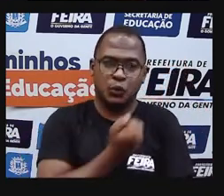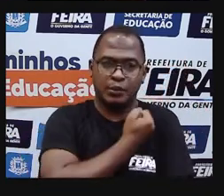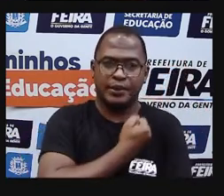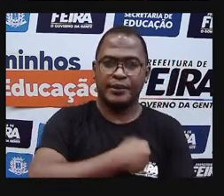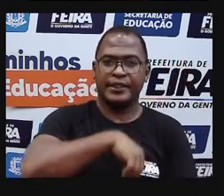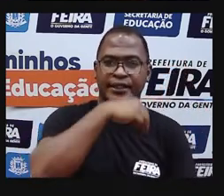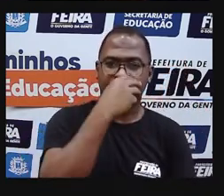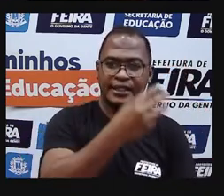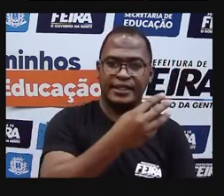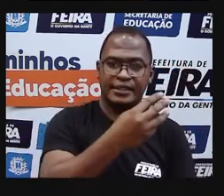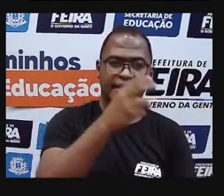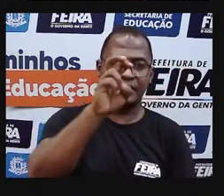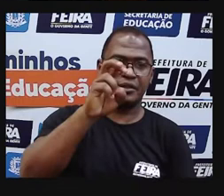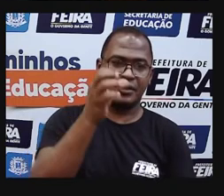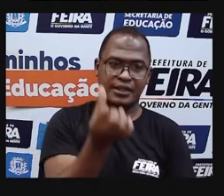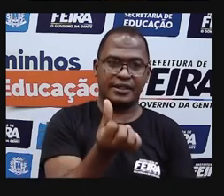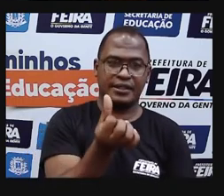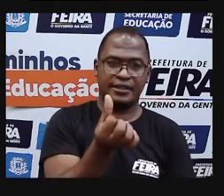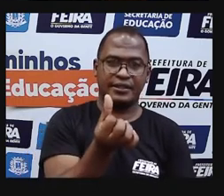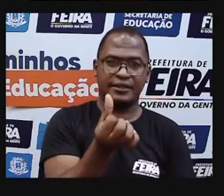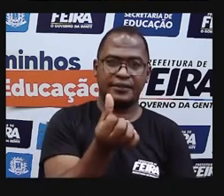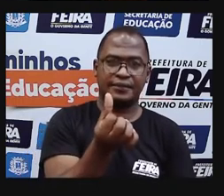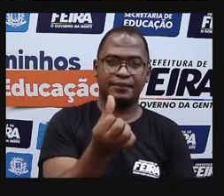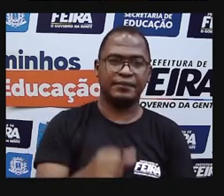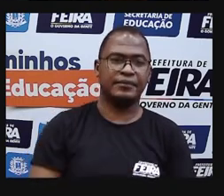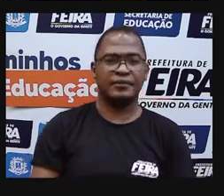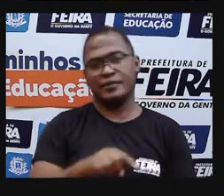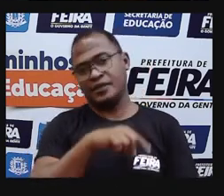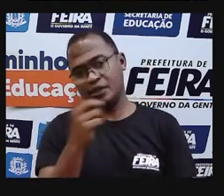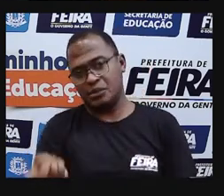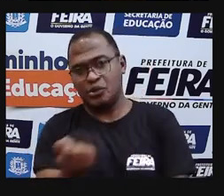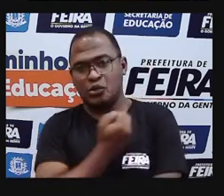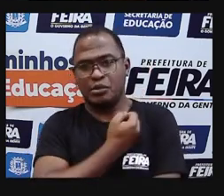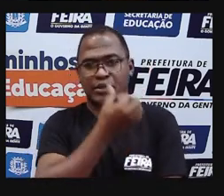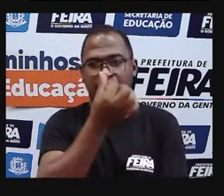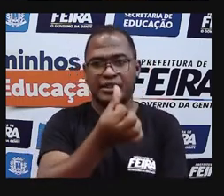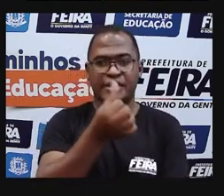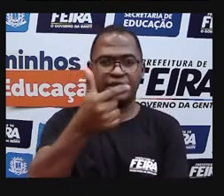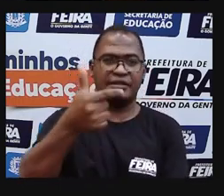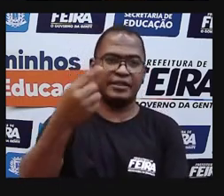E temos também aqui o número seiscentos e vinte e três.